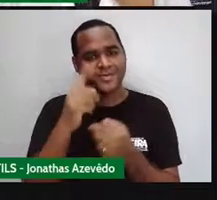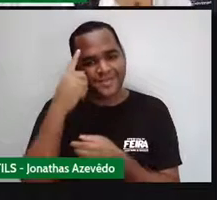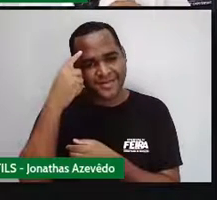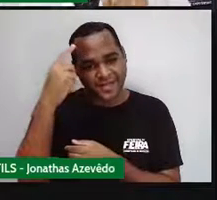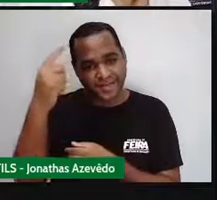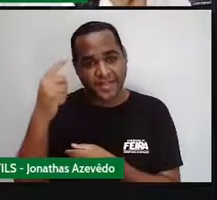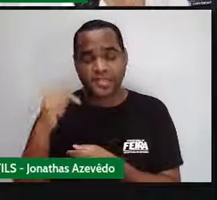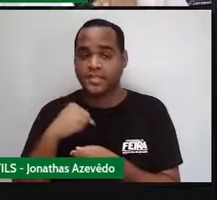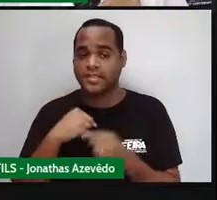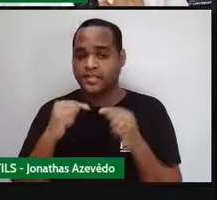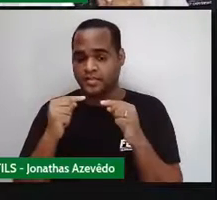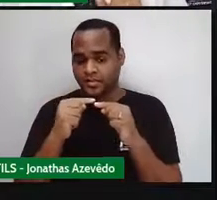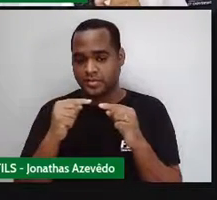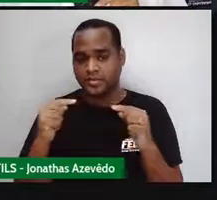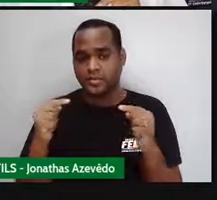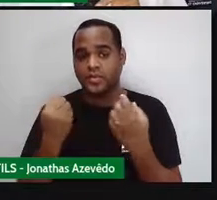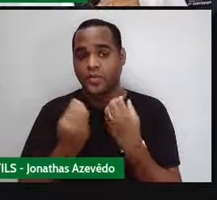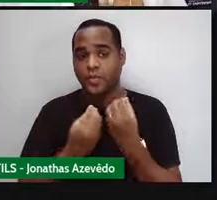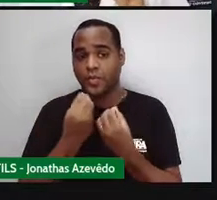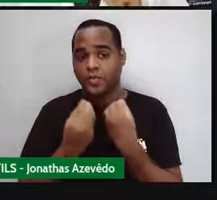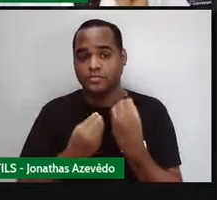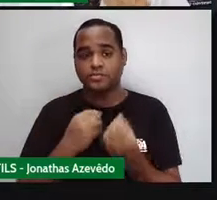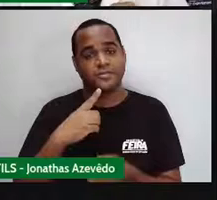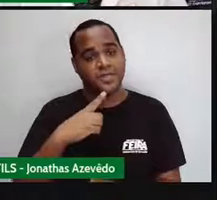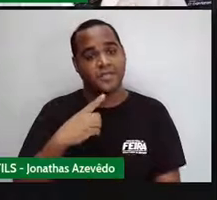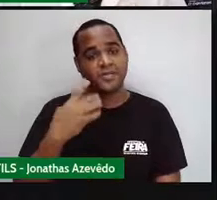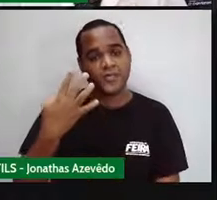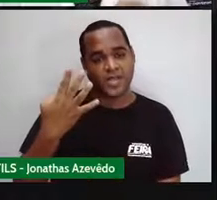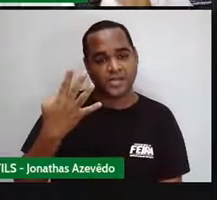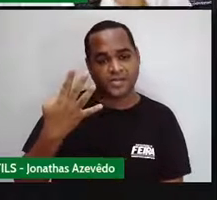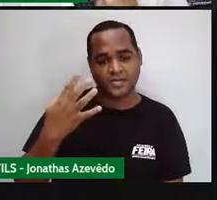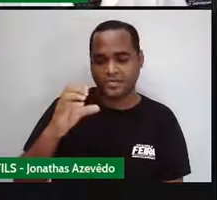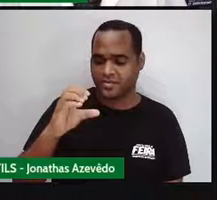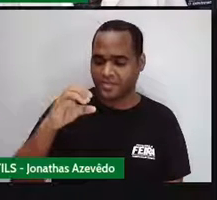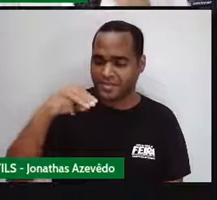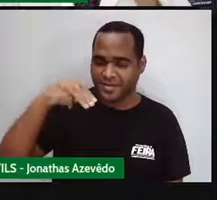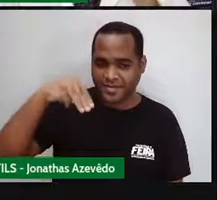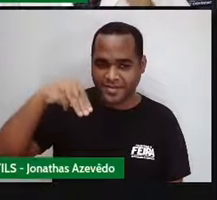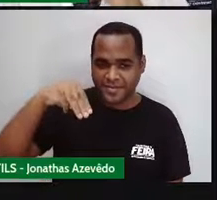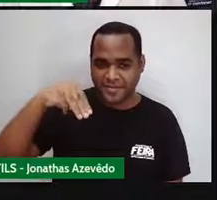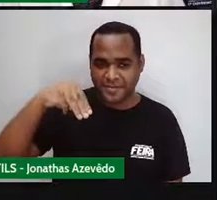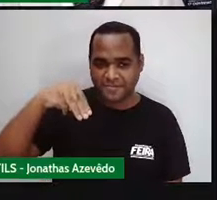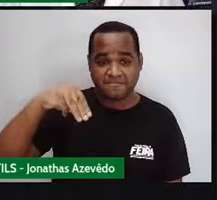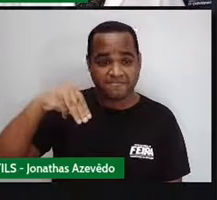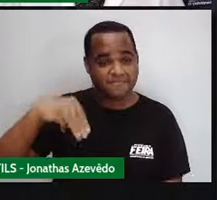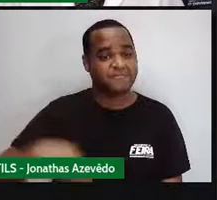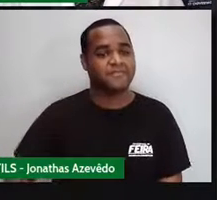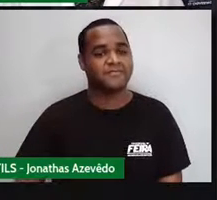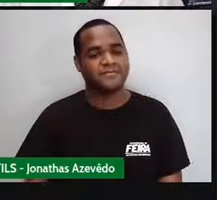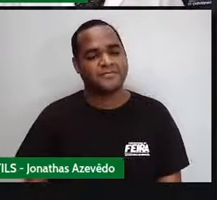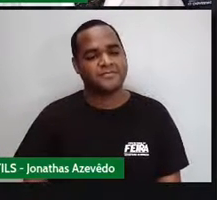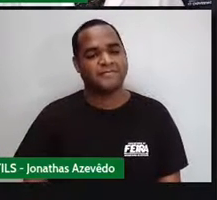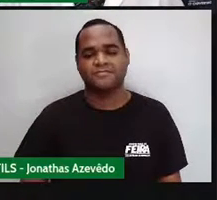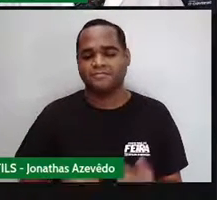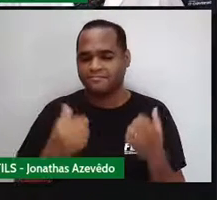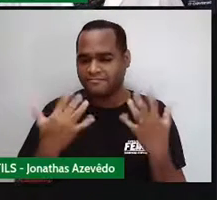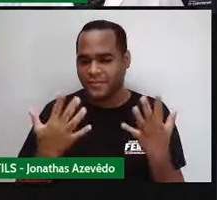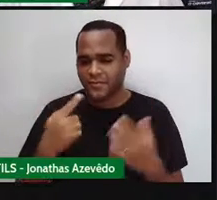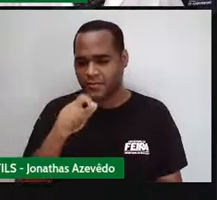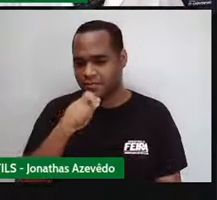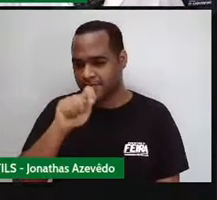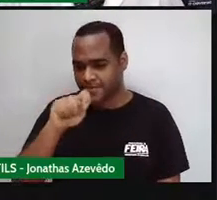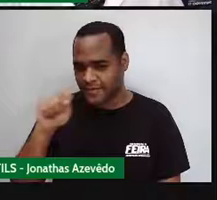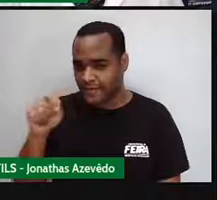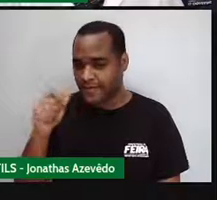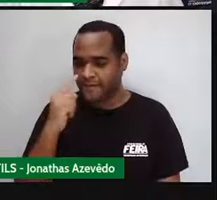mede 4 centímetros. 4 centímetros. Então, vamos logo escrever isso